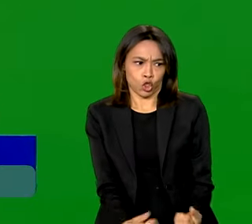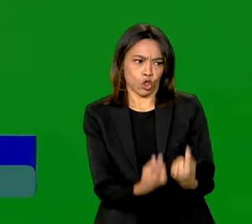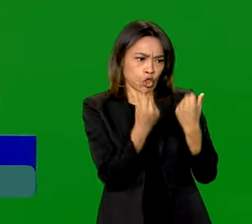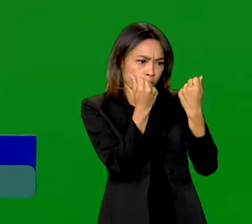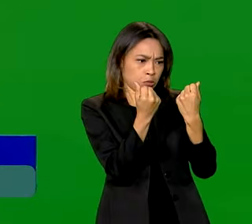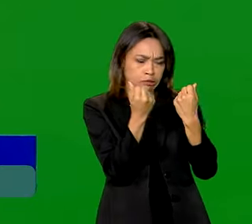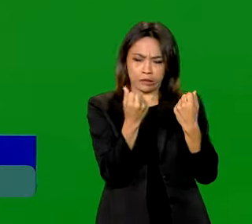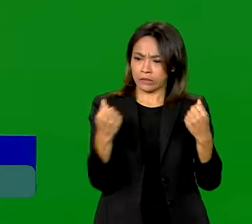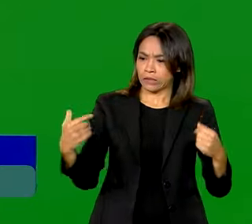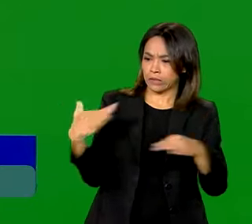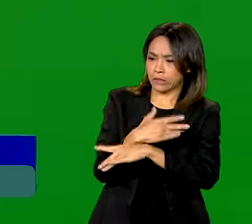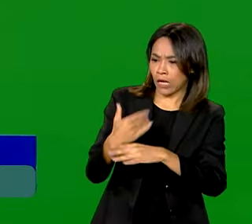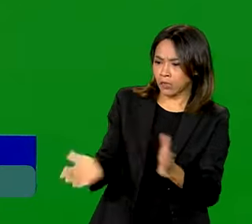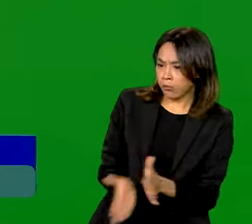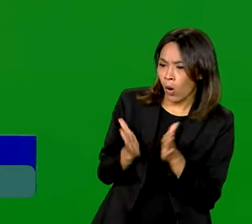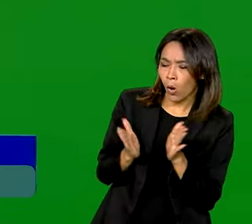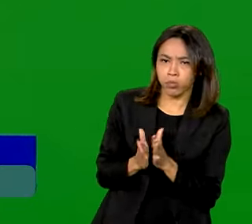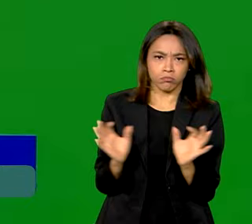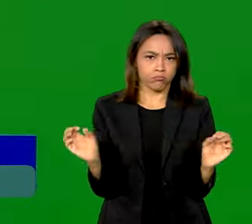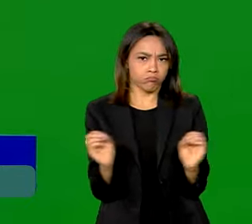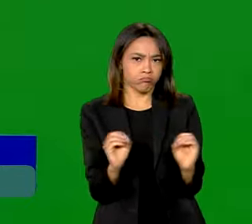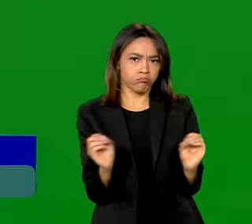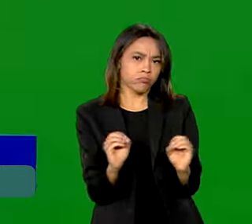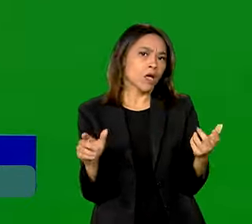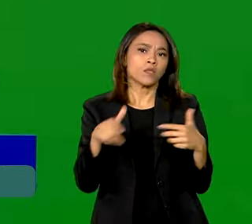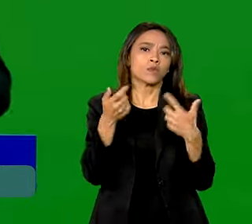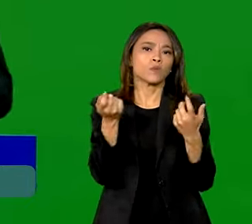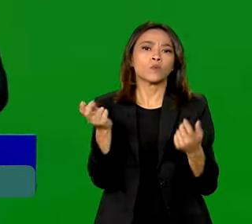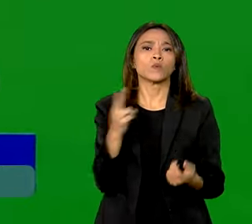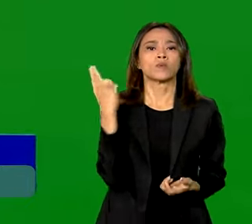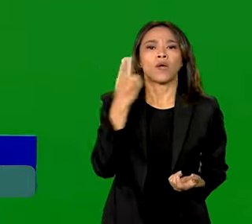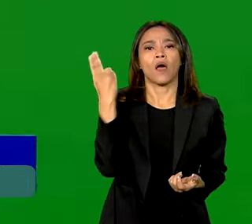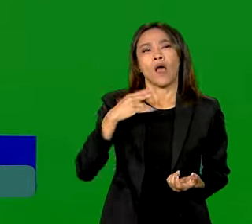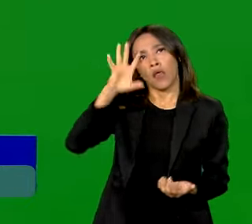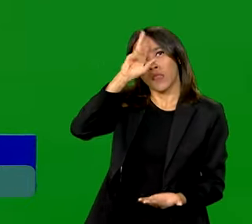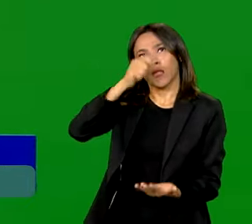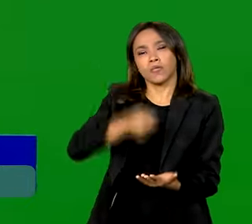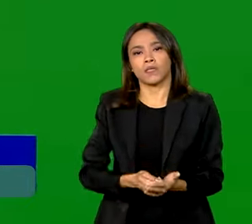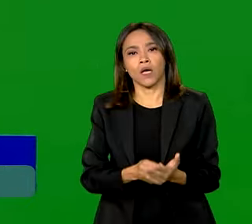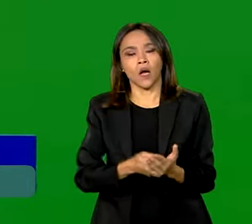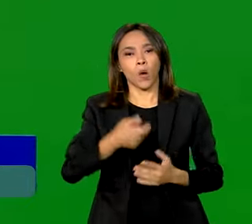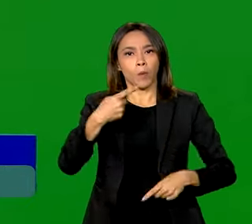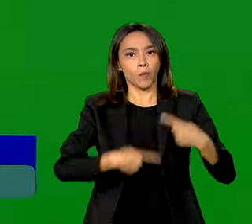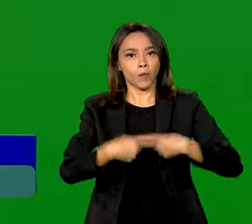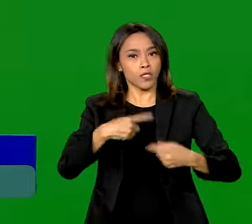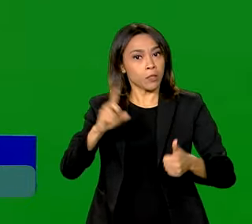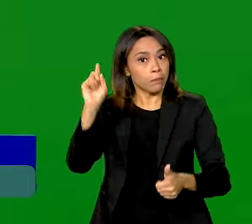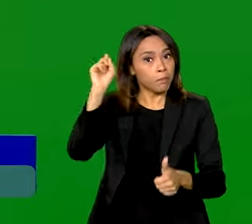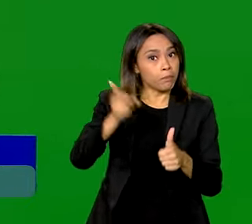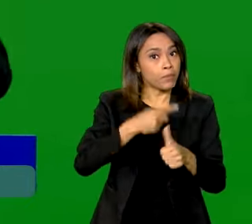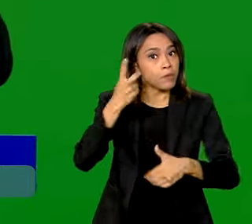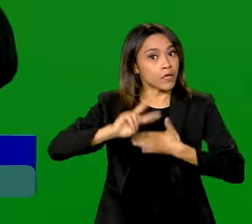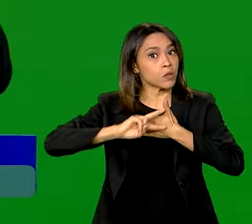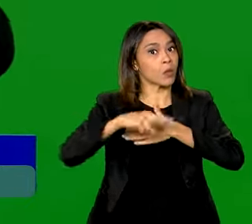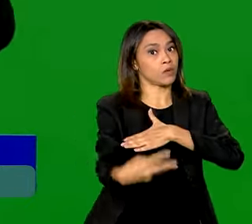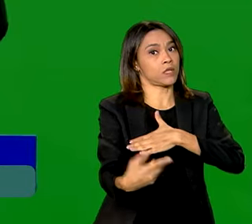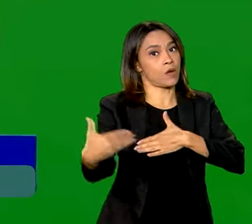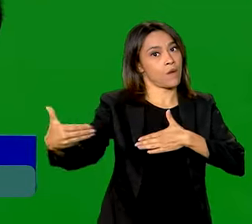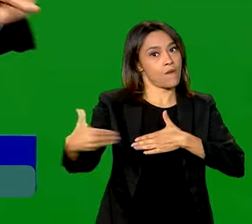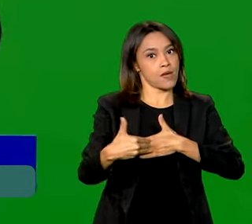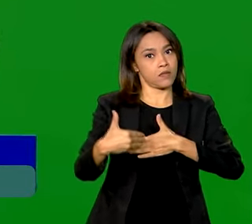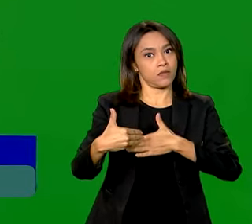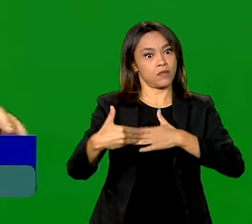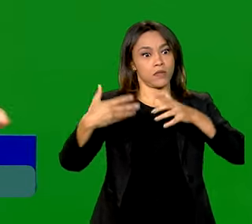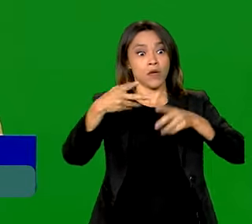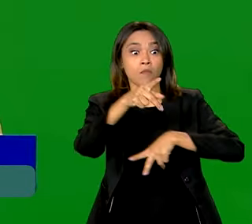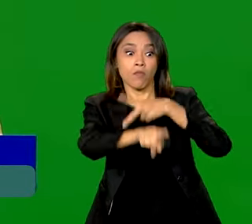Não é possível tomar decisões políticas a nível nacional sem a gente medir a consequência dela quando chega na